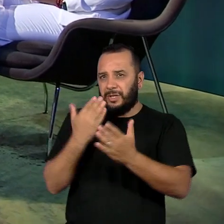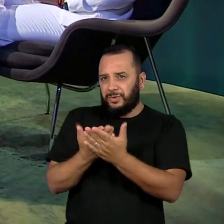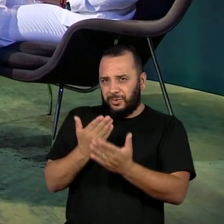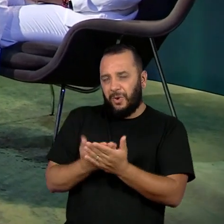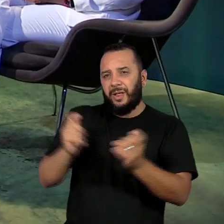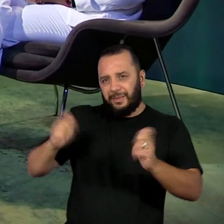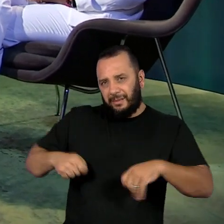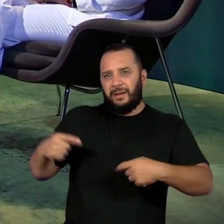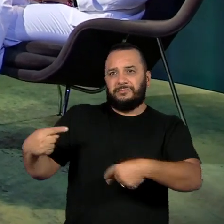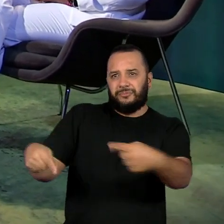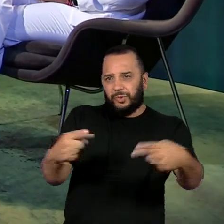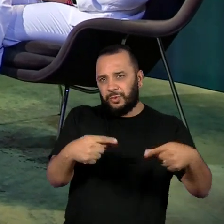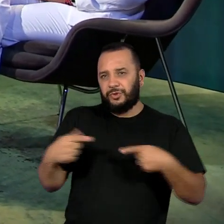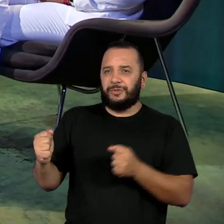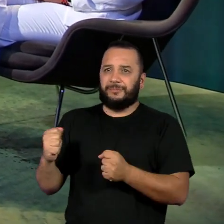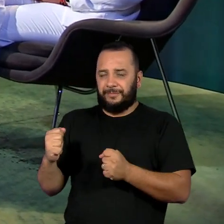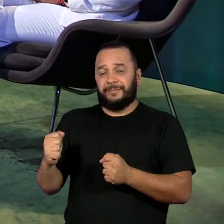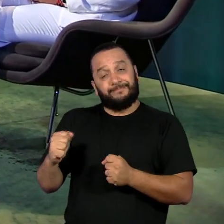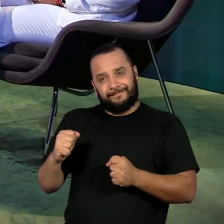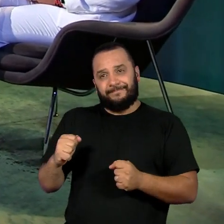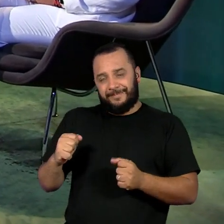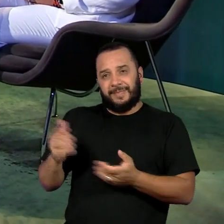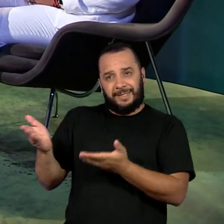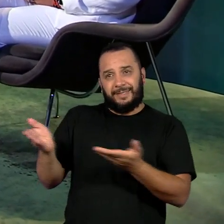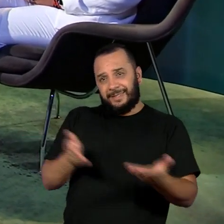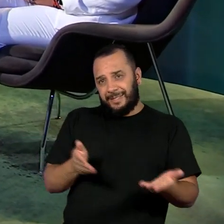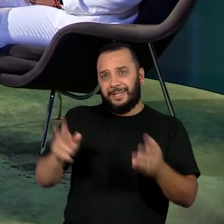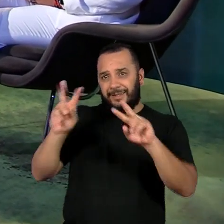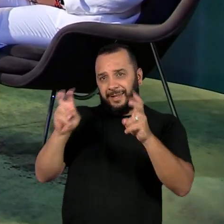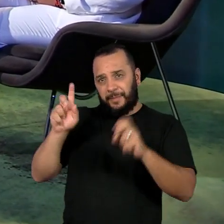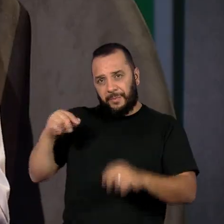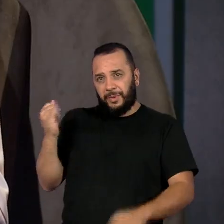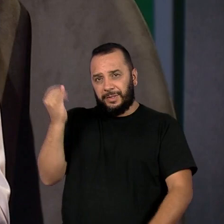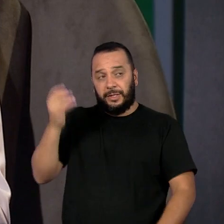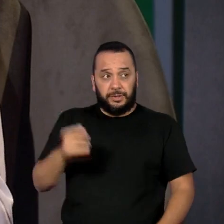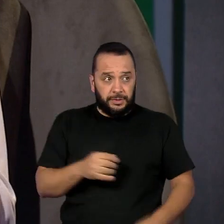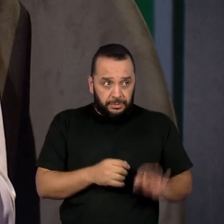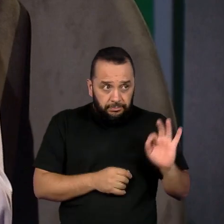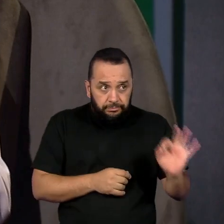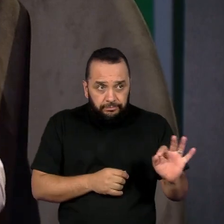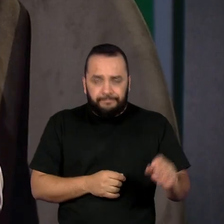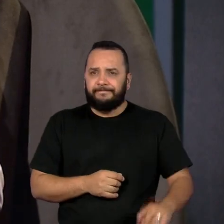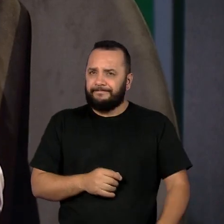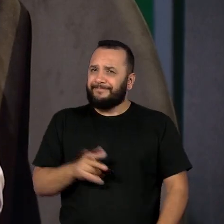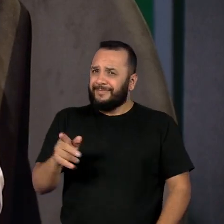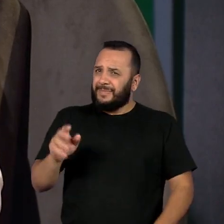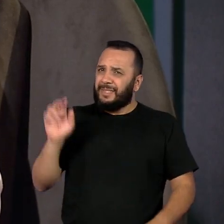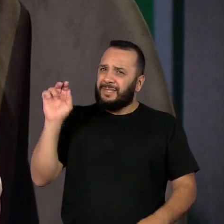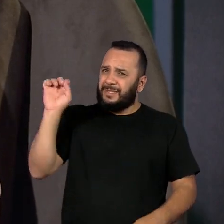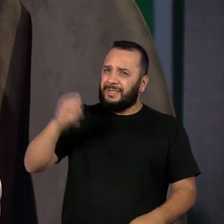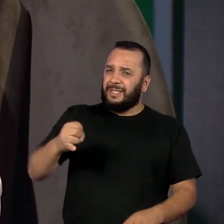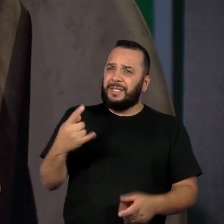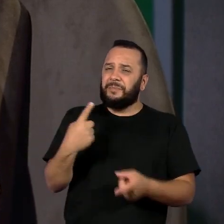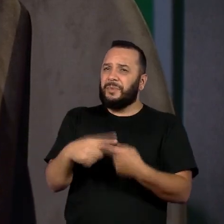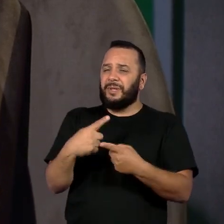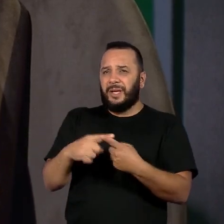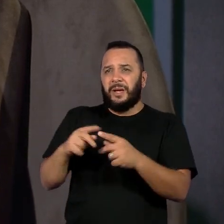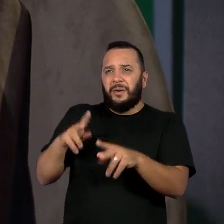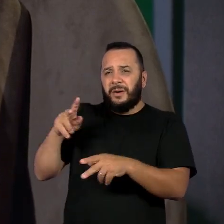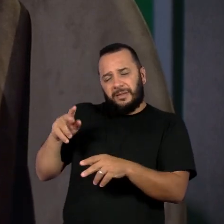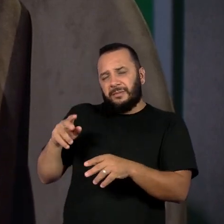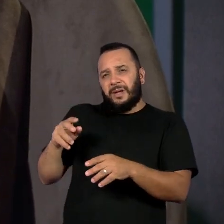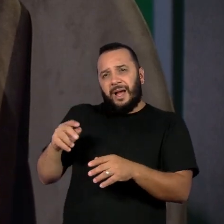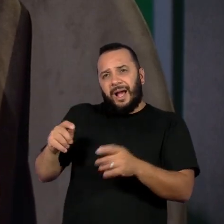Então, trazer isso na pauta é importante. É isso, talvez? Eu penso que esse apagamento do